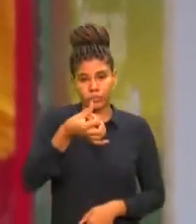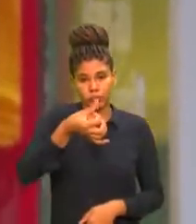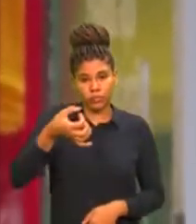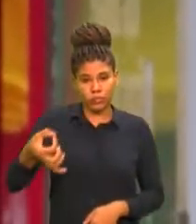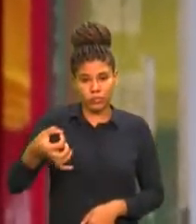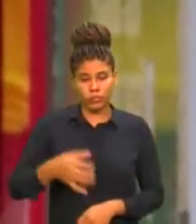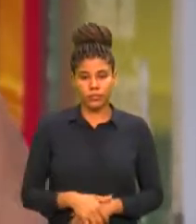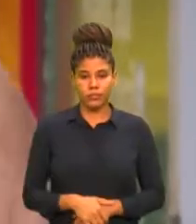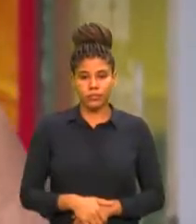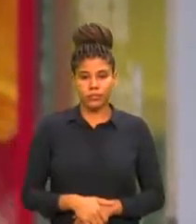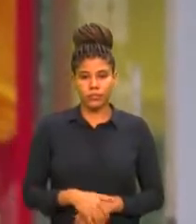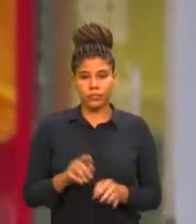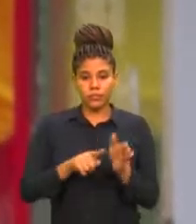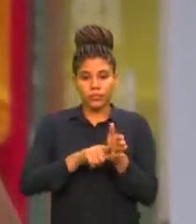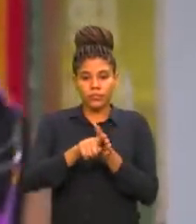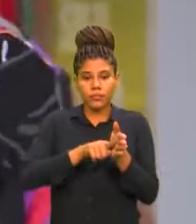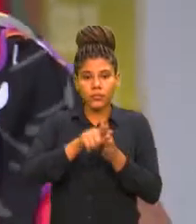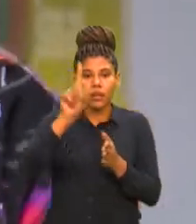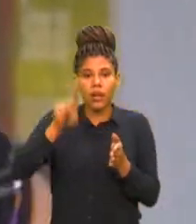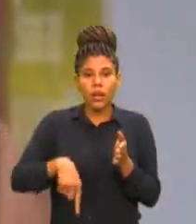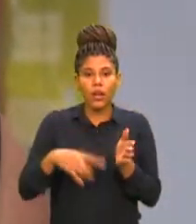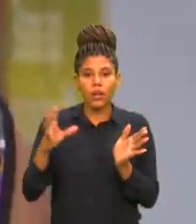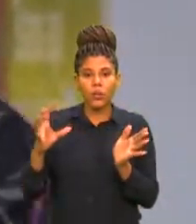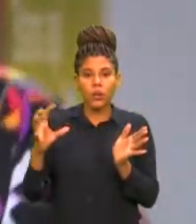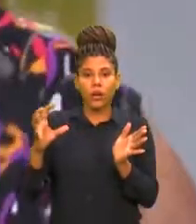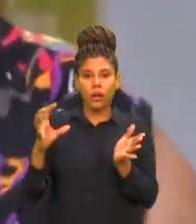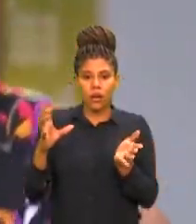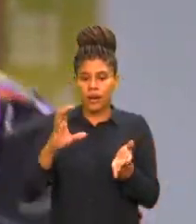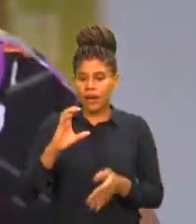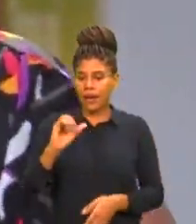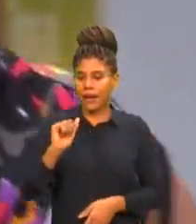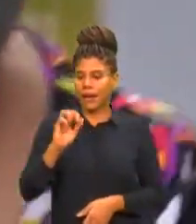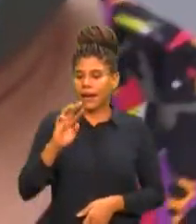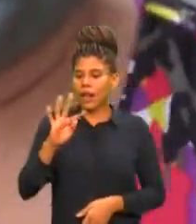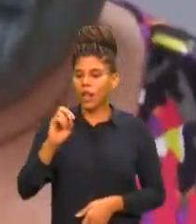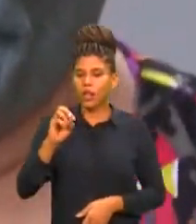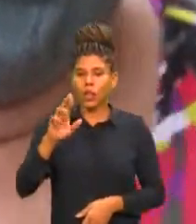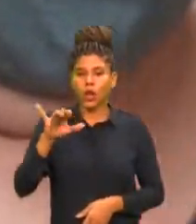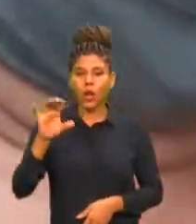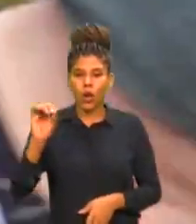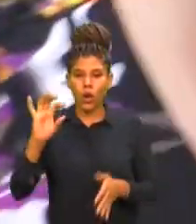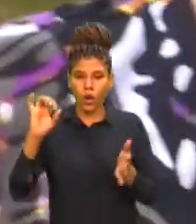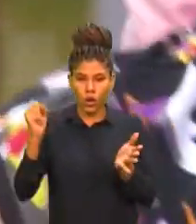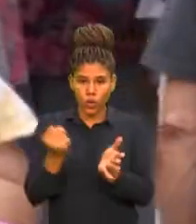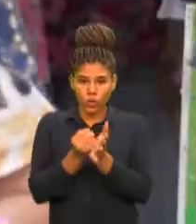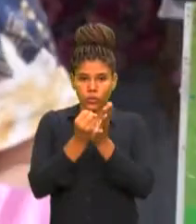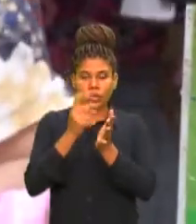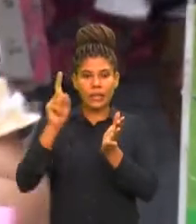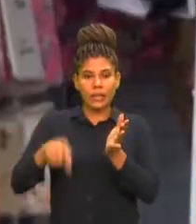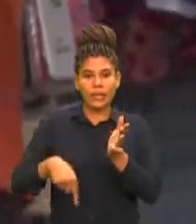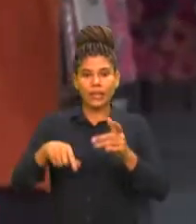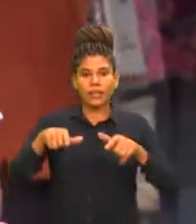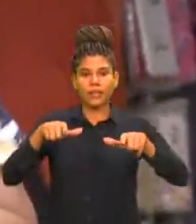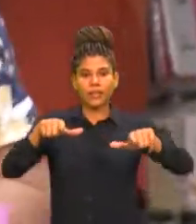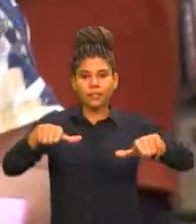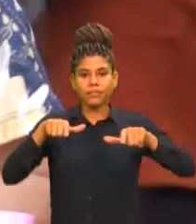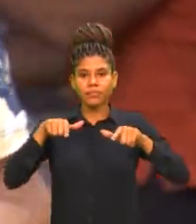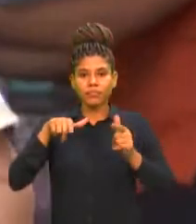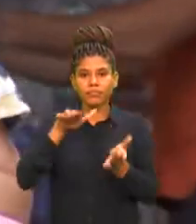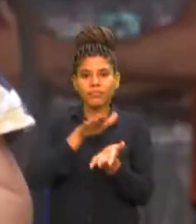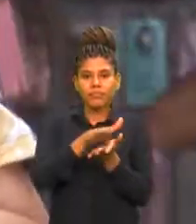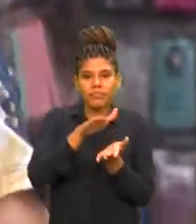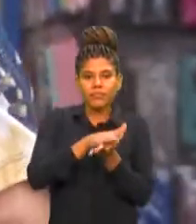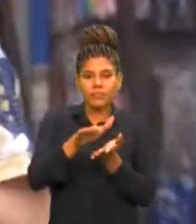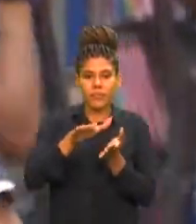dados são dos cartórios de registro civil do país responsáveis pelas certidões de óbito. A maior redução